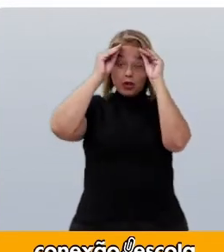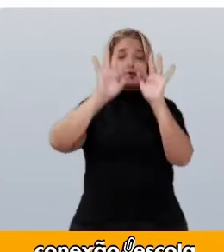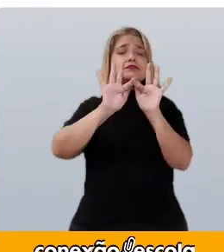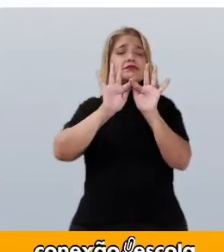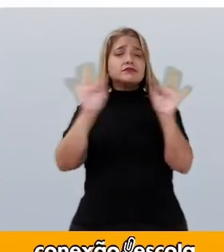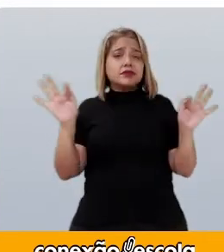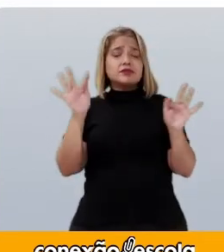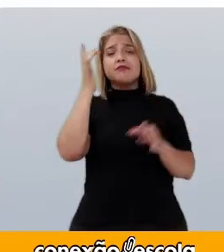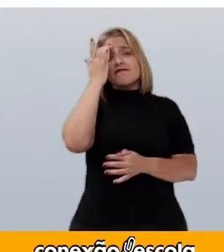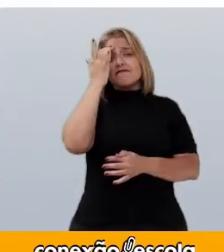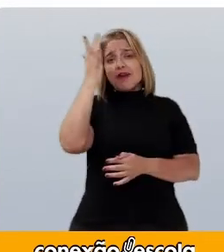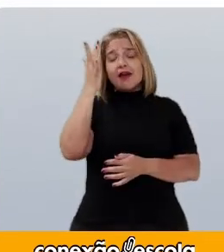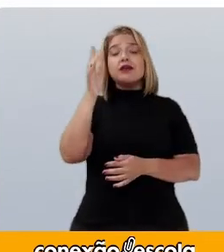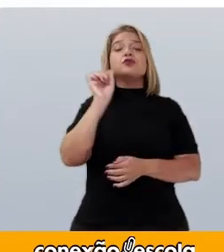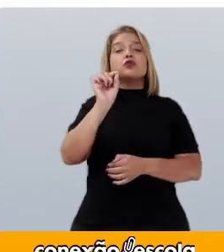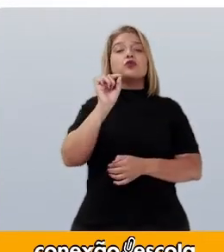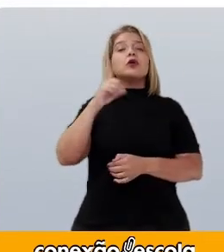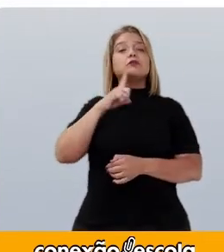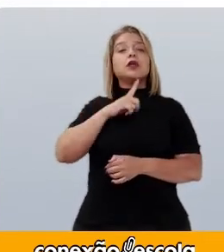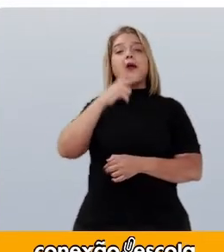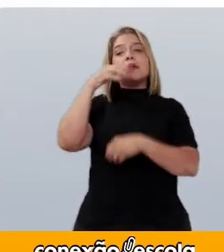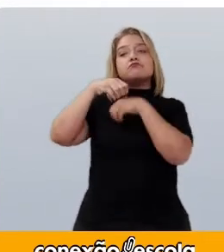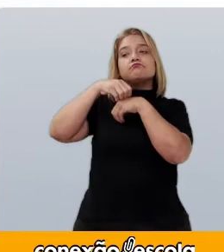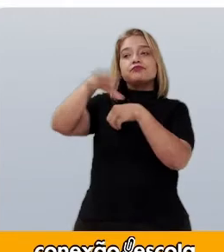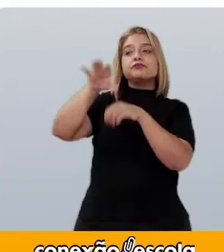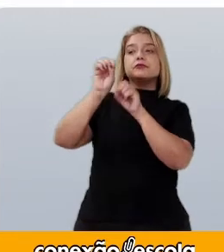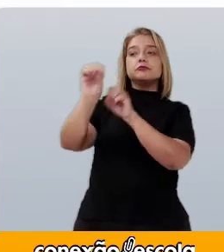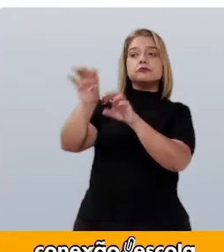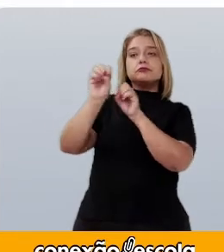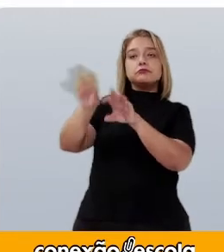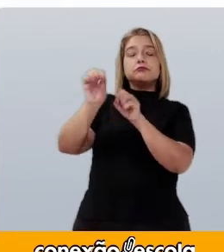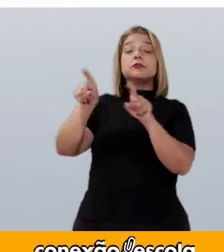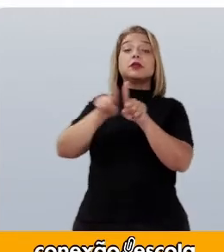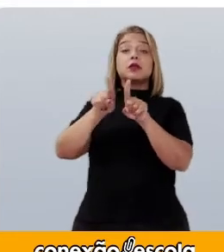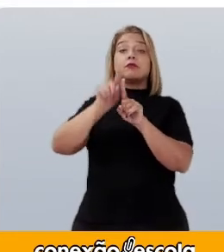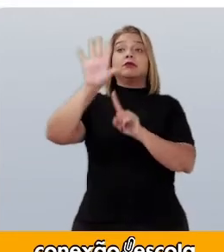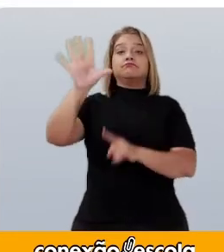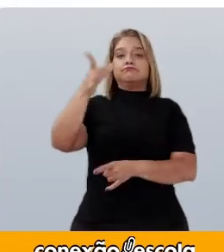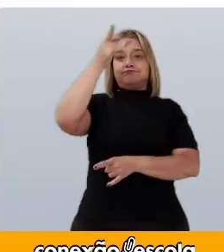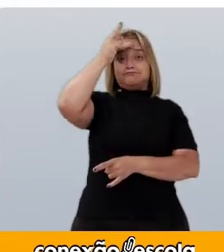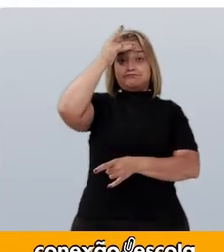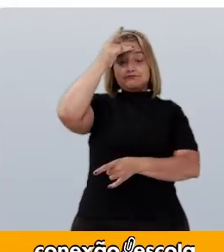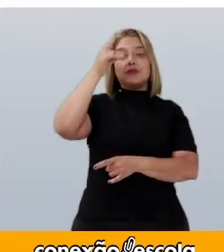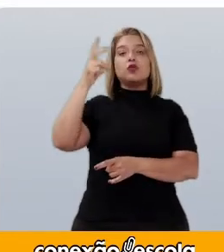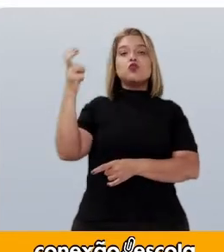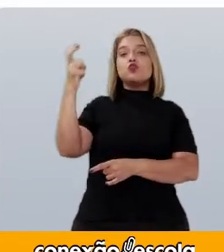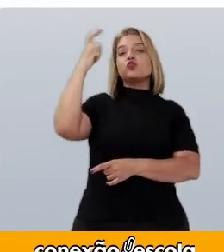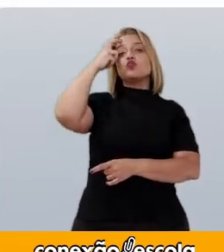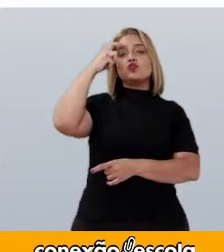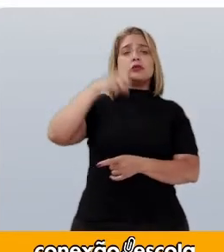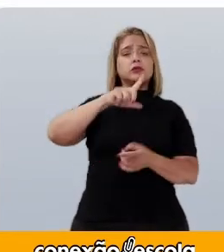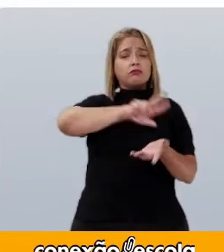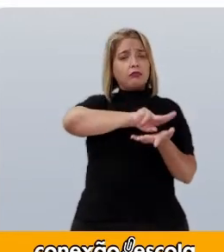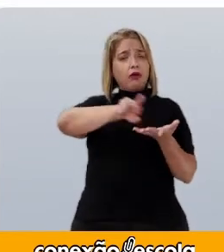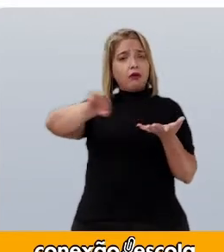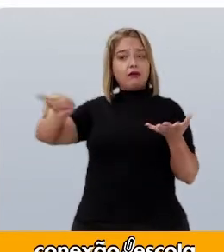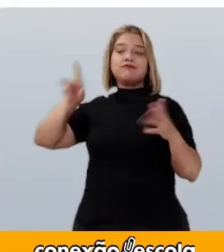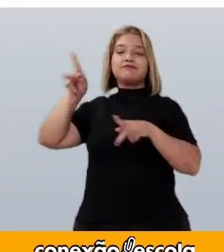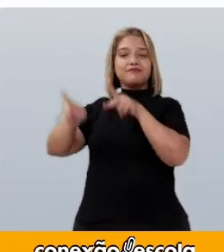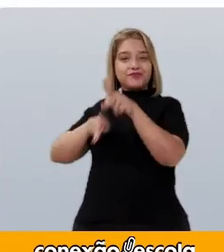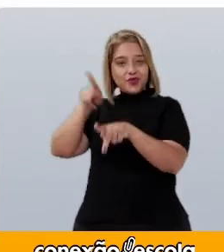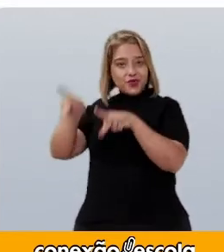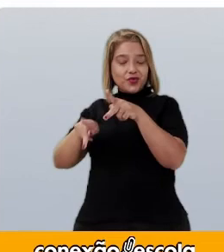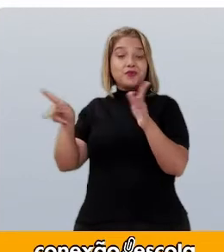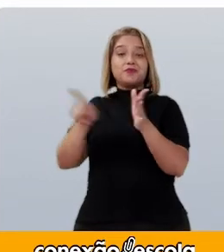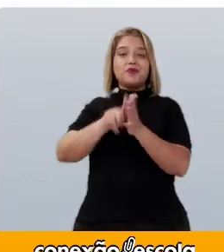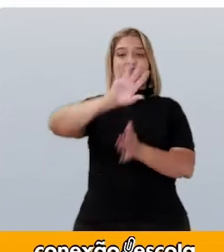que transmitem ensinamentos e memórias da cultura de vários povos